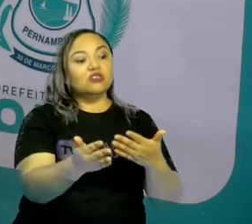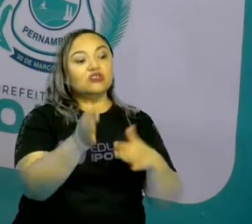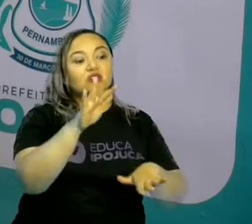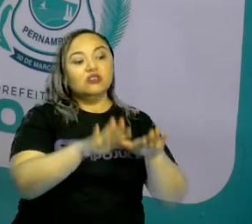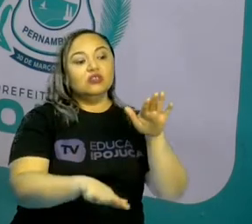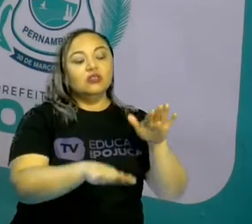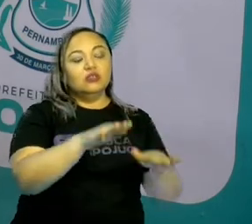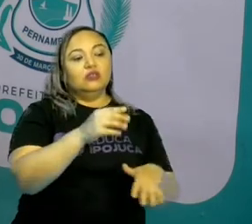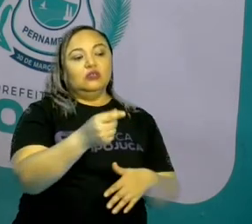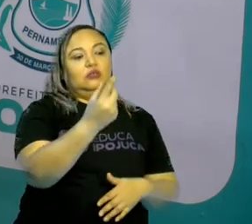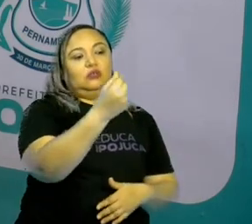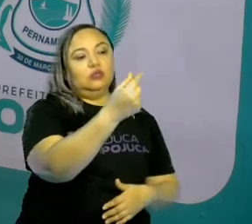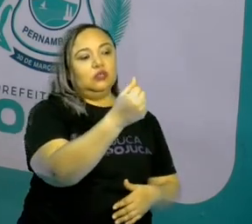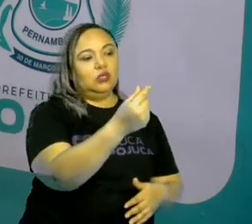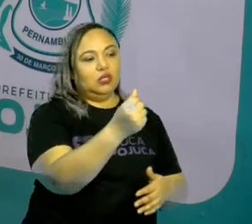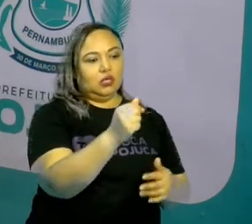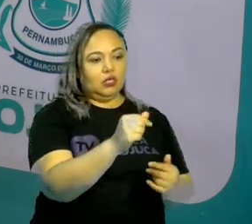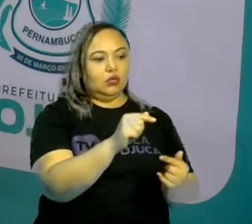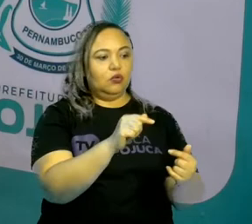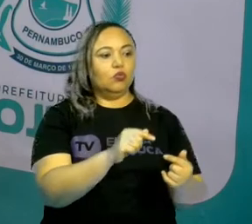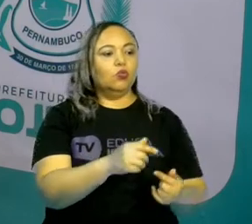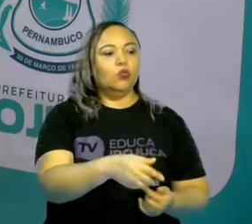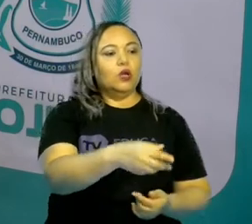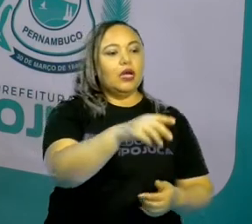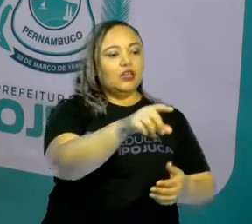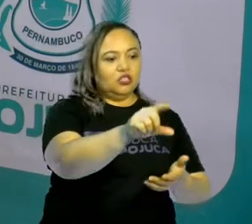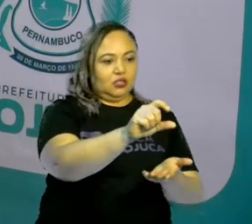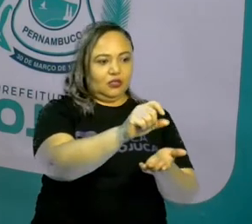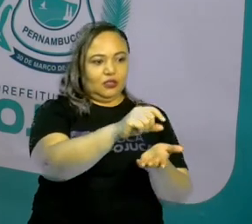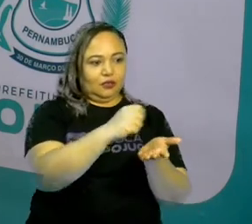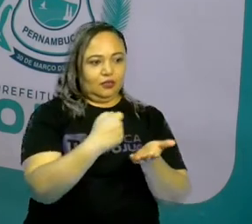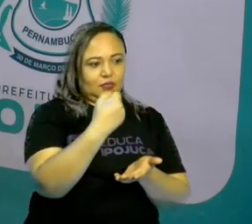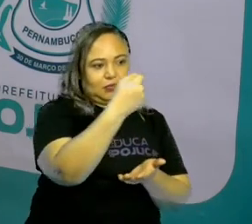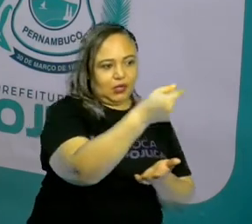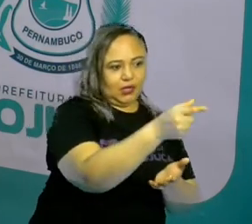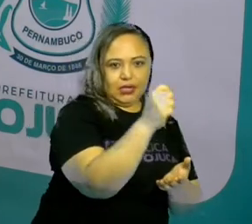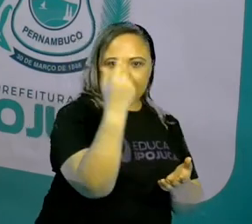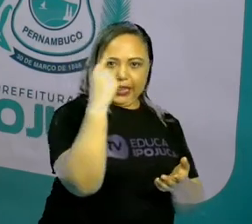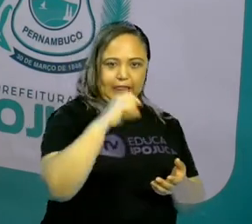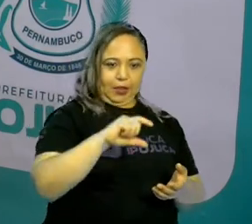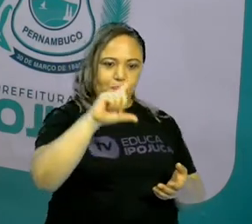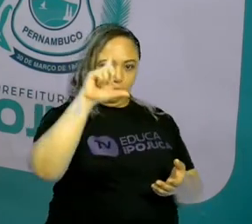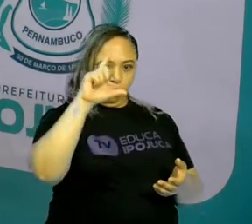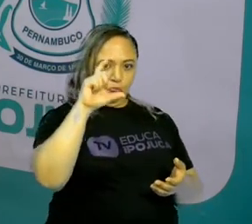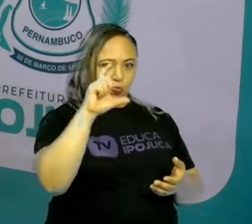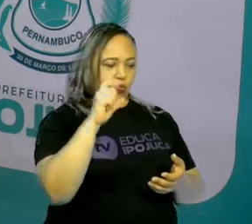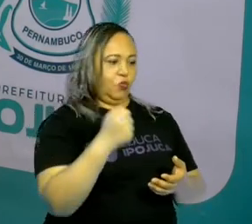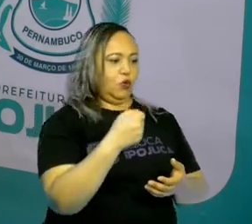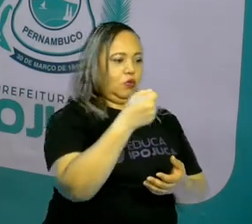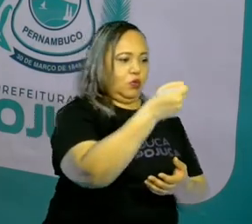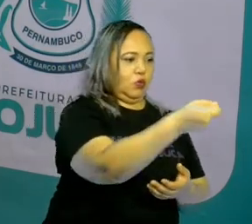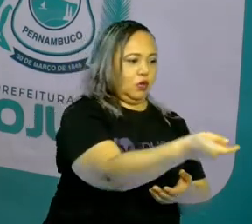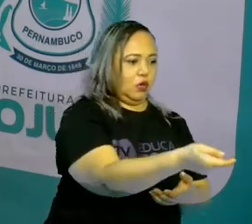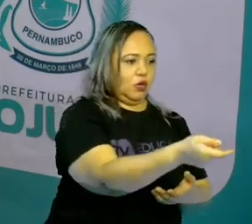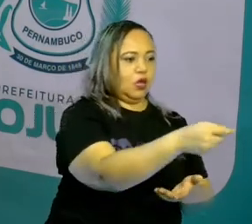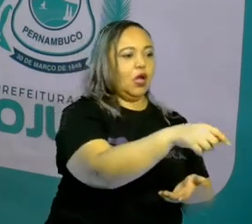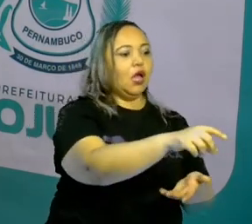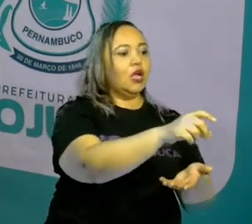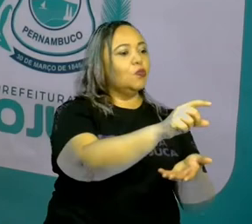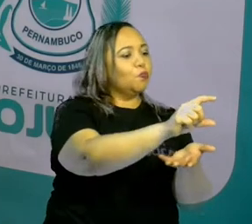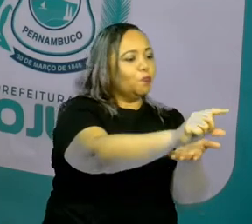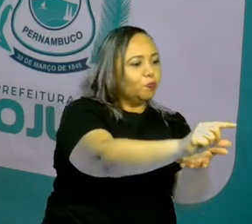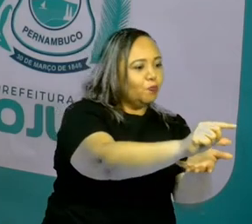orientar através do dinheiro, da moeda, da cédula, que for correspondente ao valor que a gente precisa